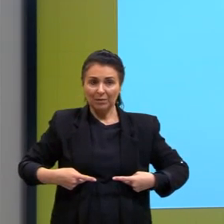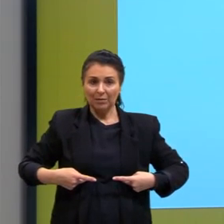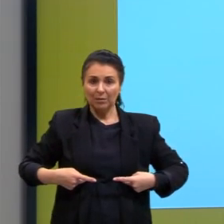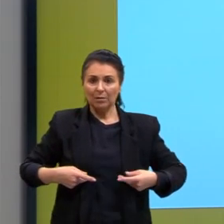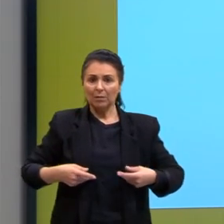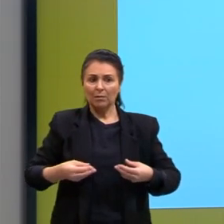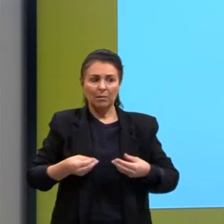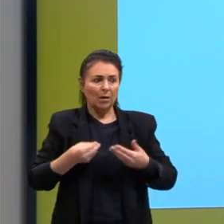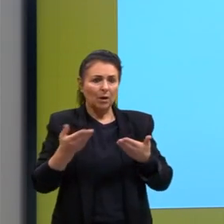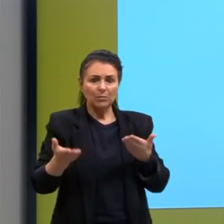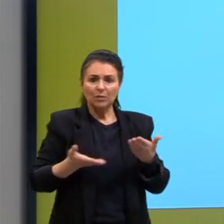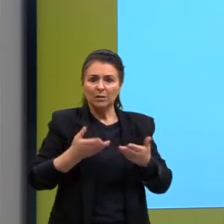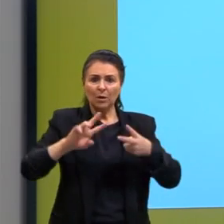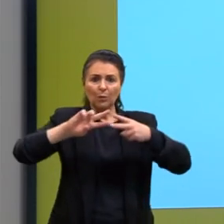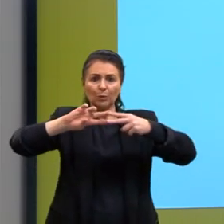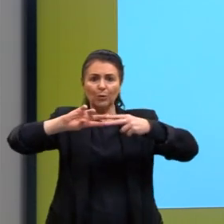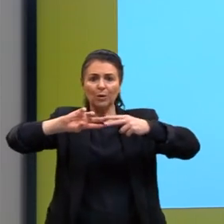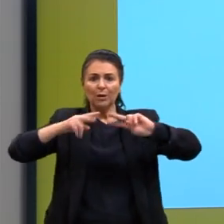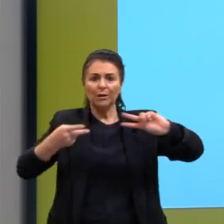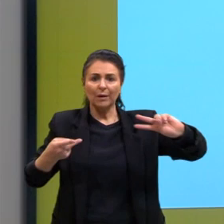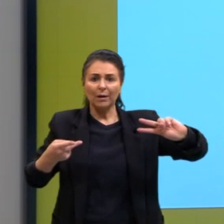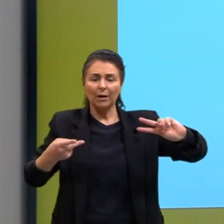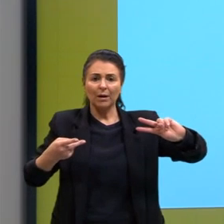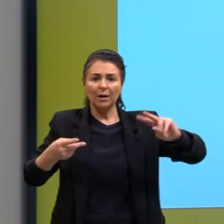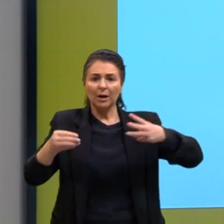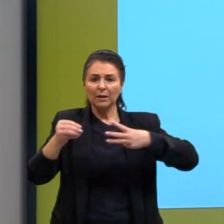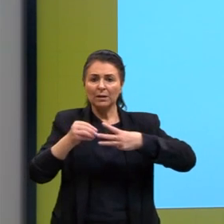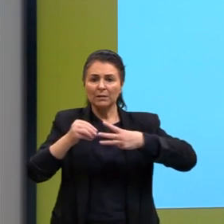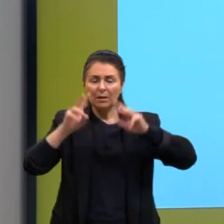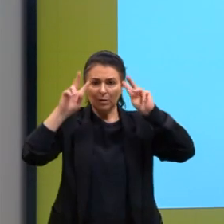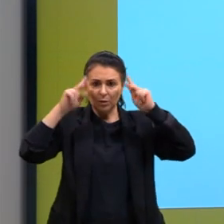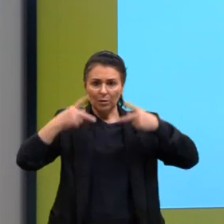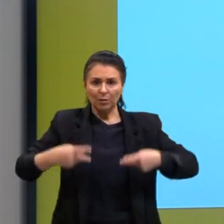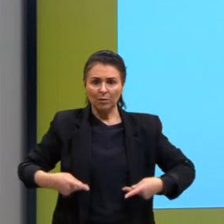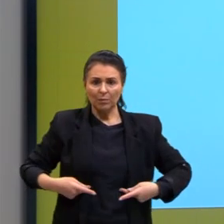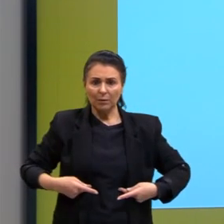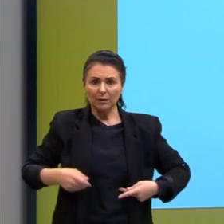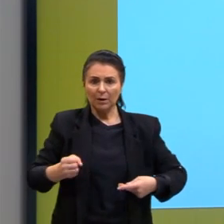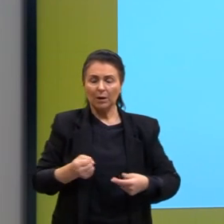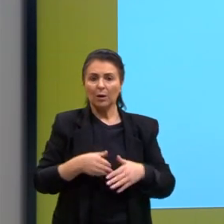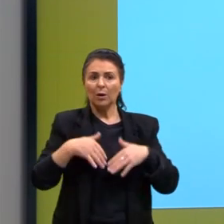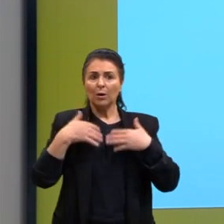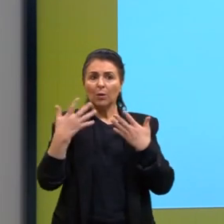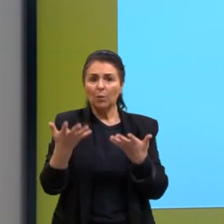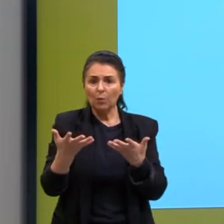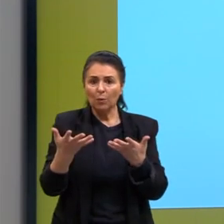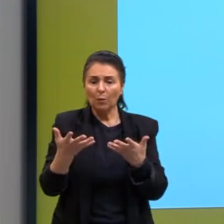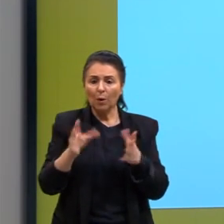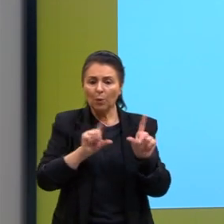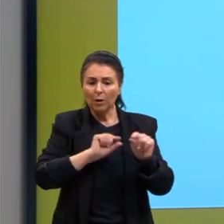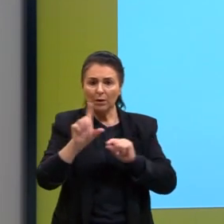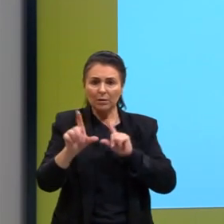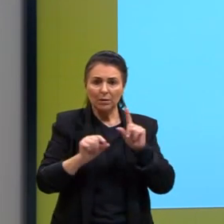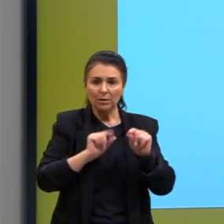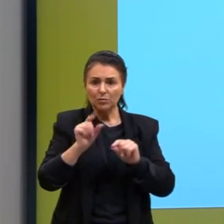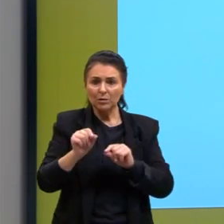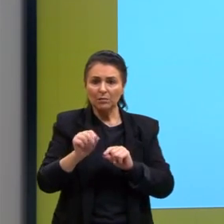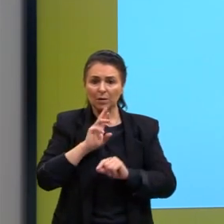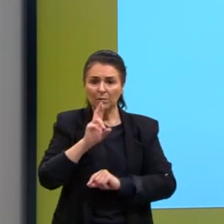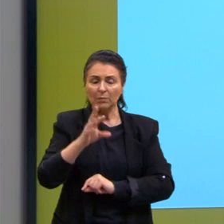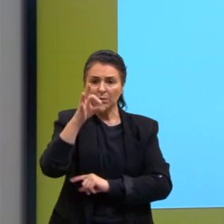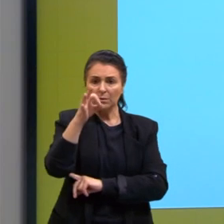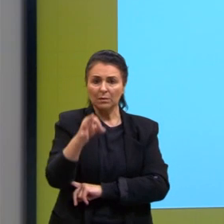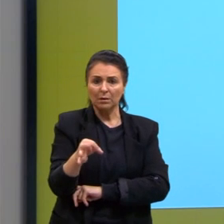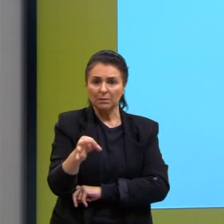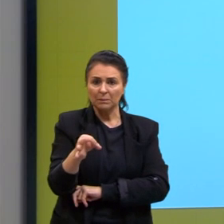onde é que está o DNA na célula humana, gente? Qual dessas questões aqui que vai responder aonde que está o DNA